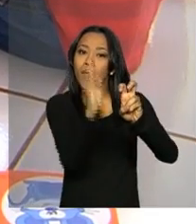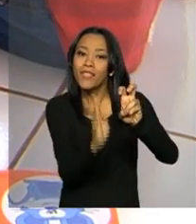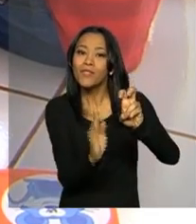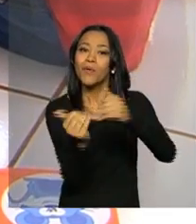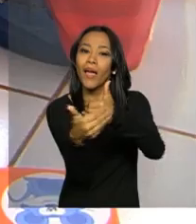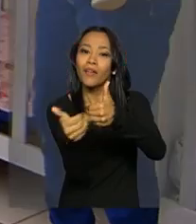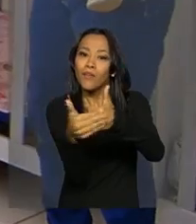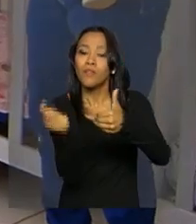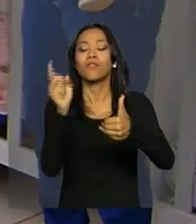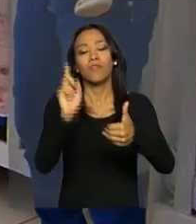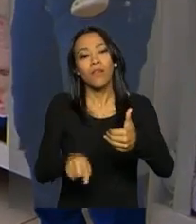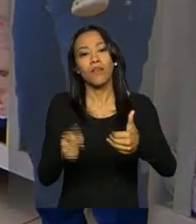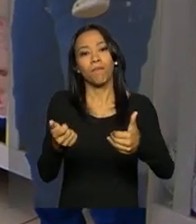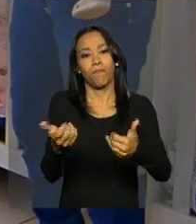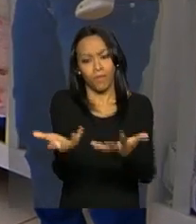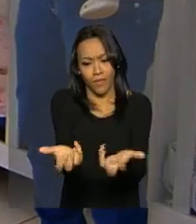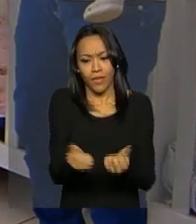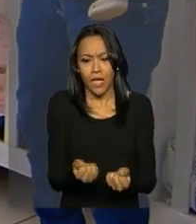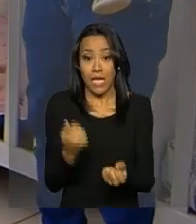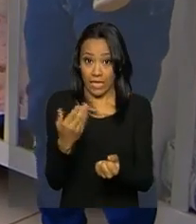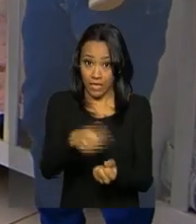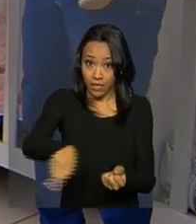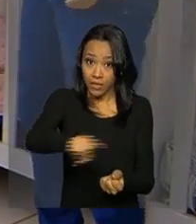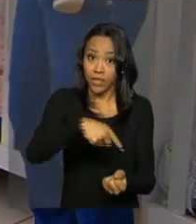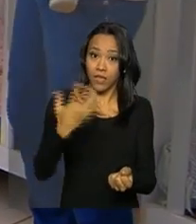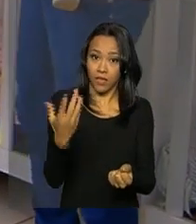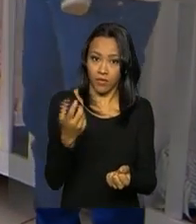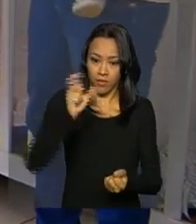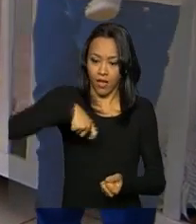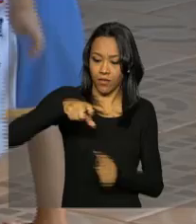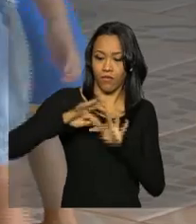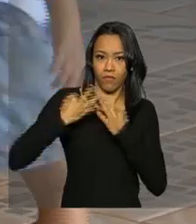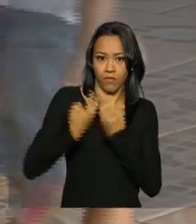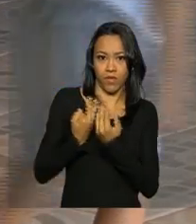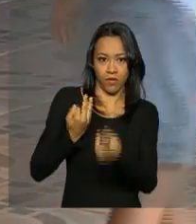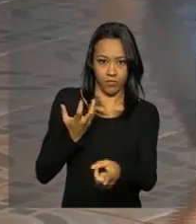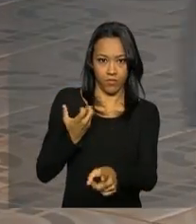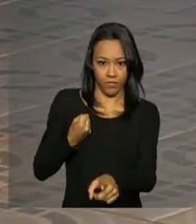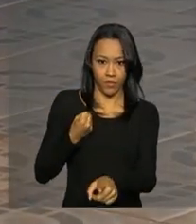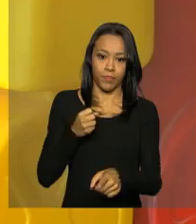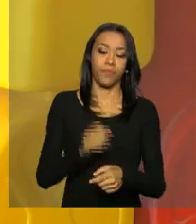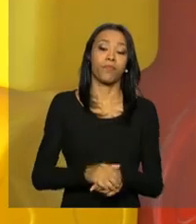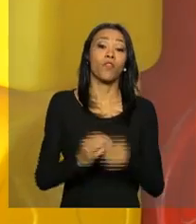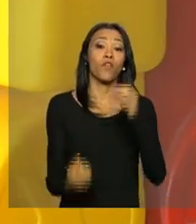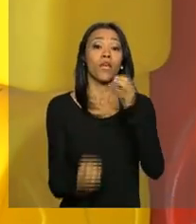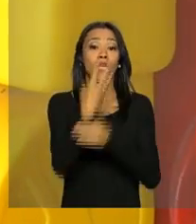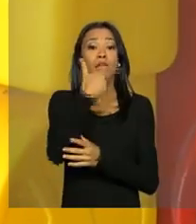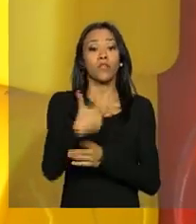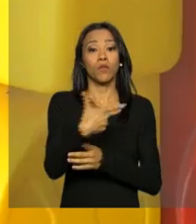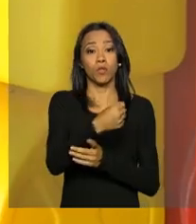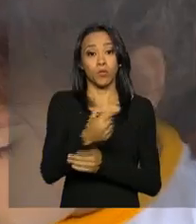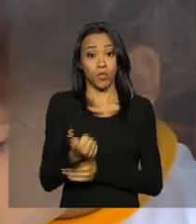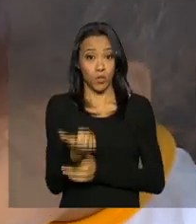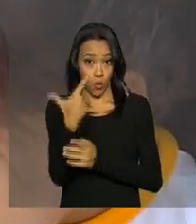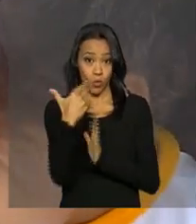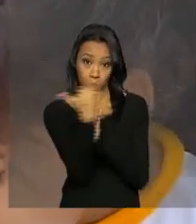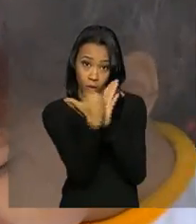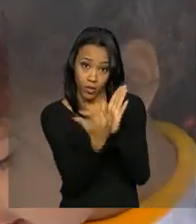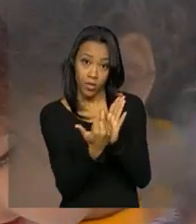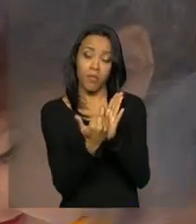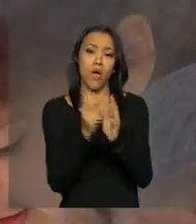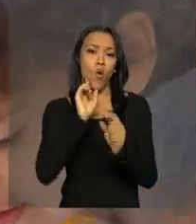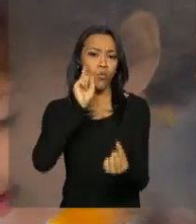que atendem crianças que recebem o Bolsa Família. O Brasil Carinhoso foi criado em 2012 com a ideia de reduzir a